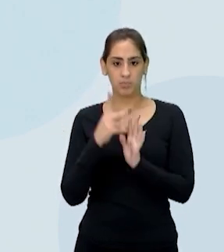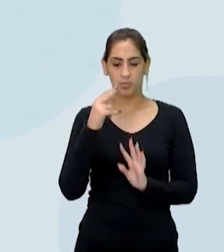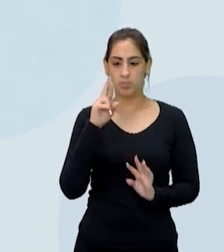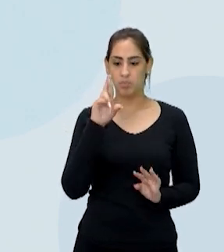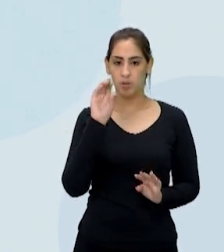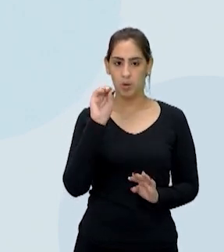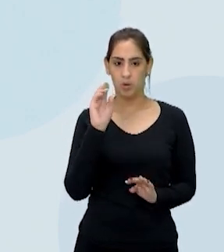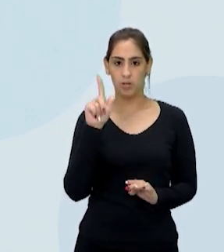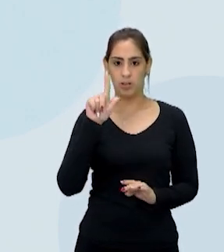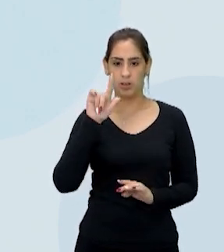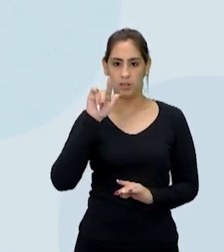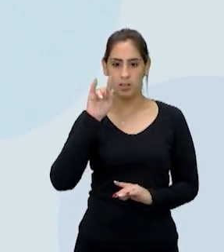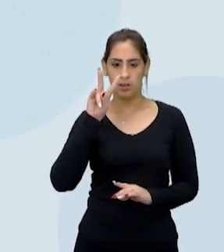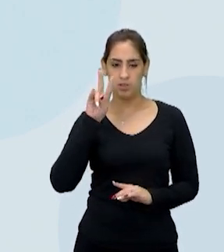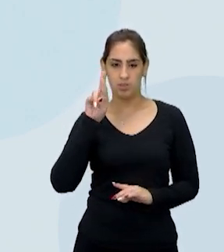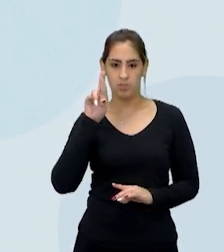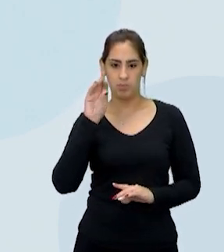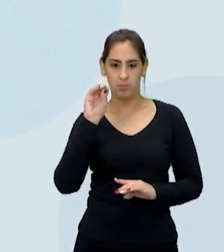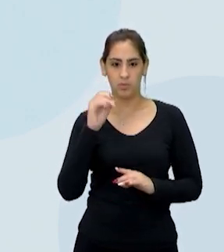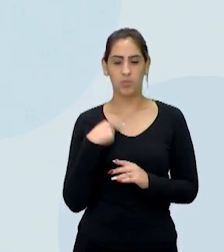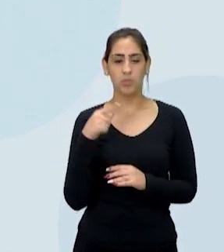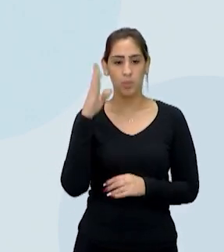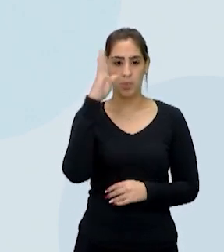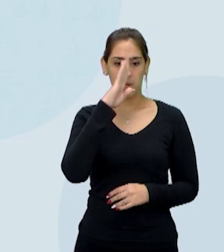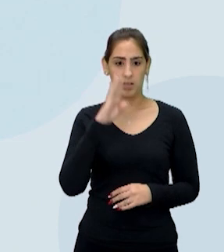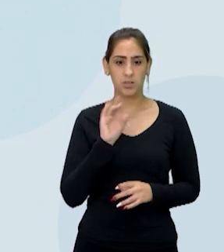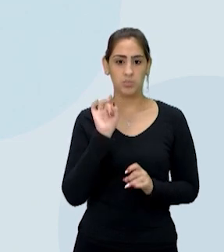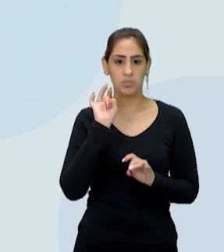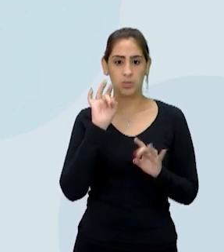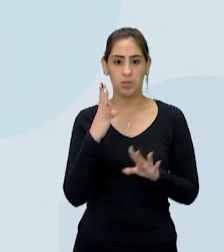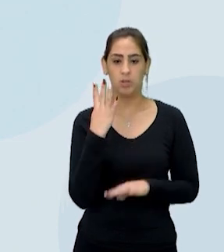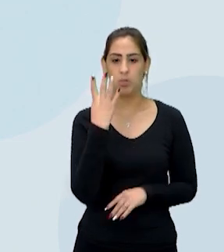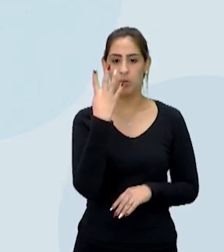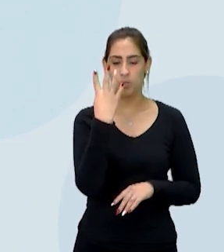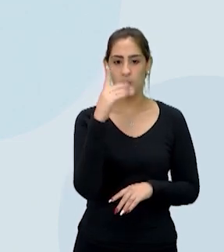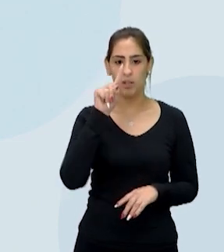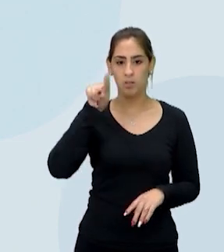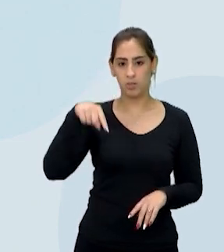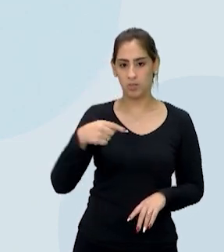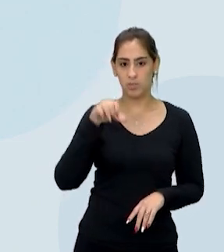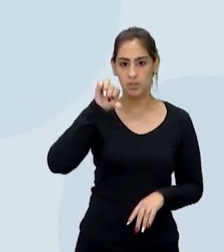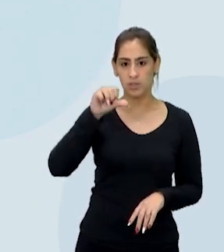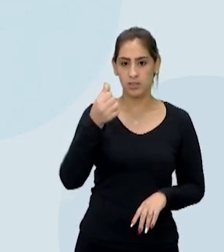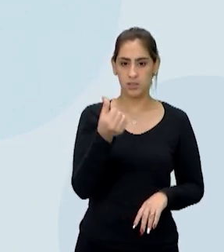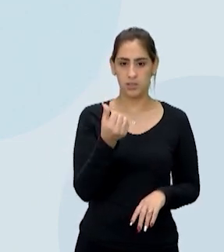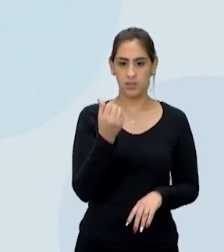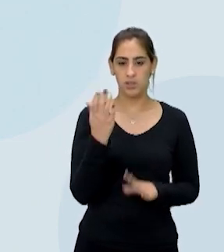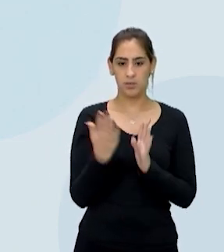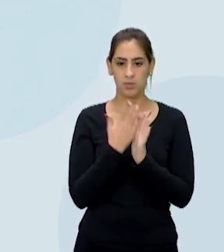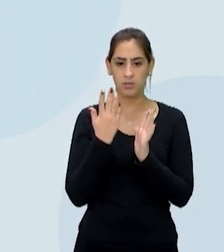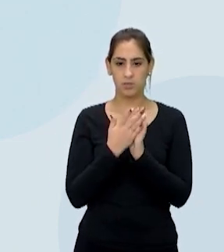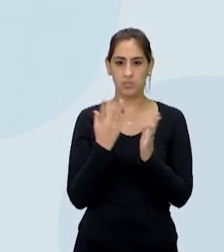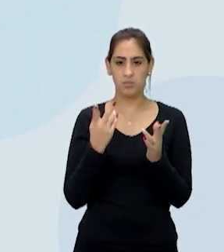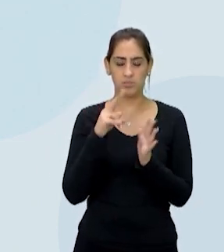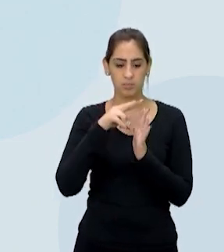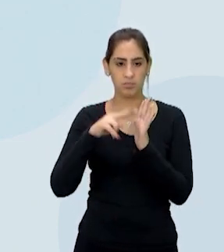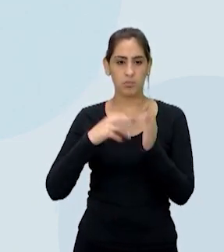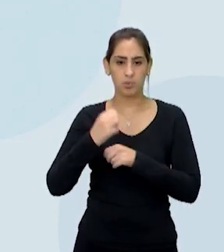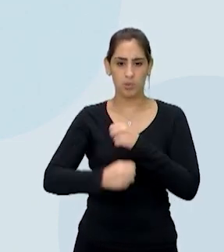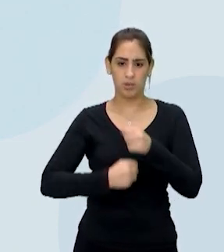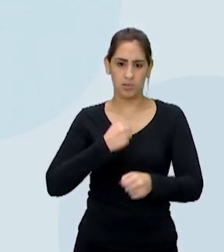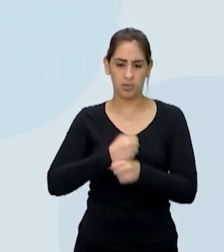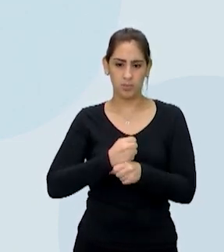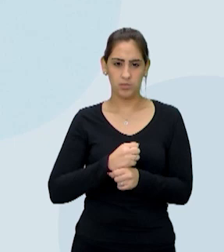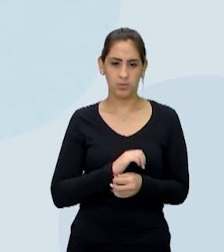esse instituto, no Brasil, apenas 4, ó, 4,96 livros são lidos